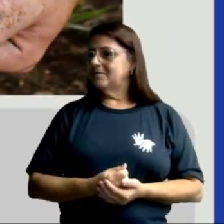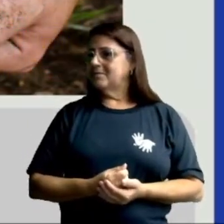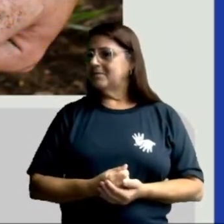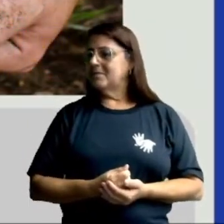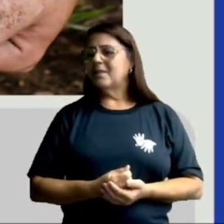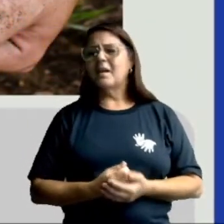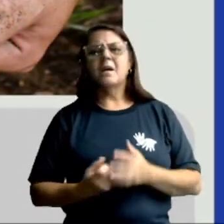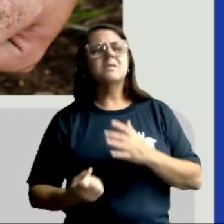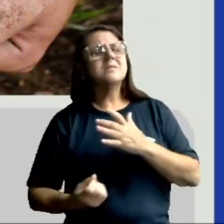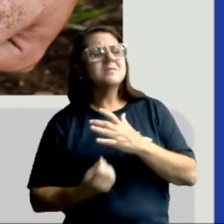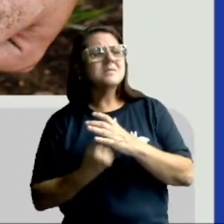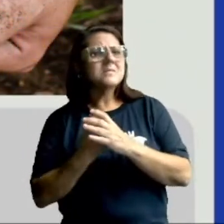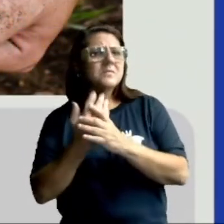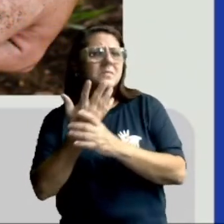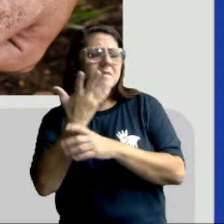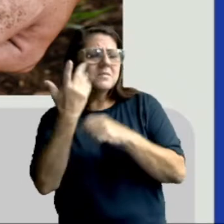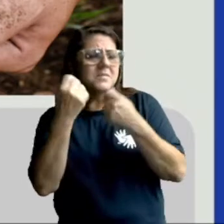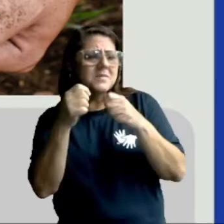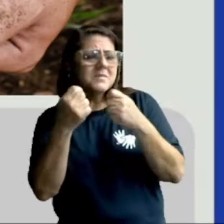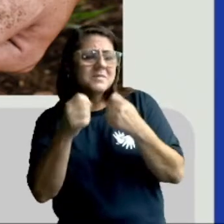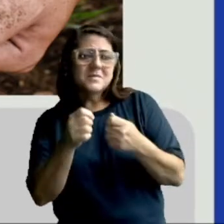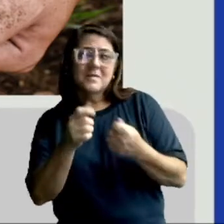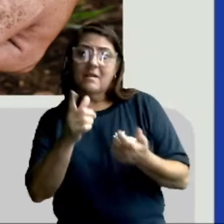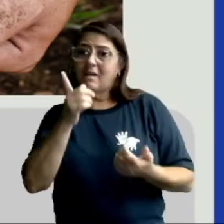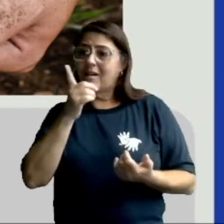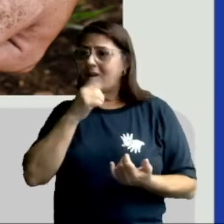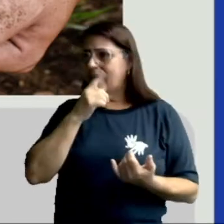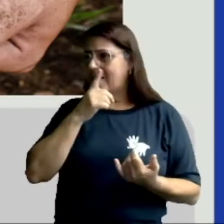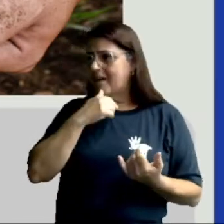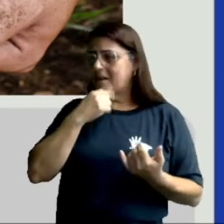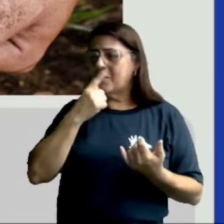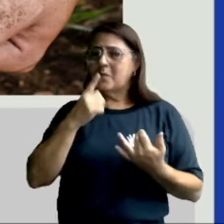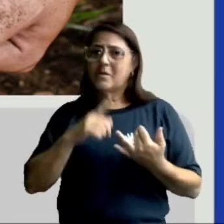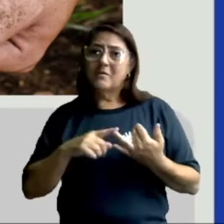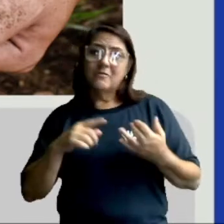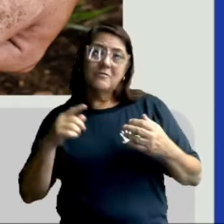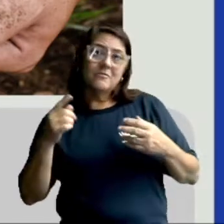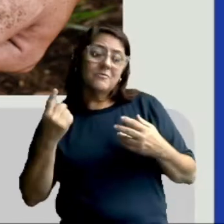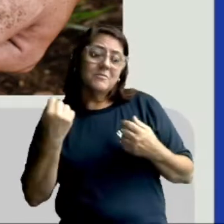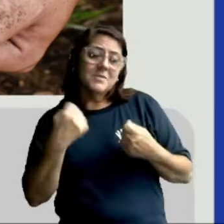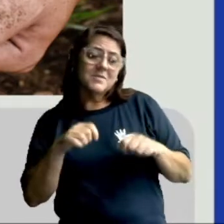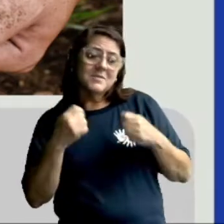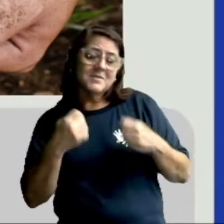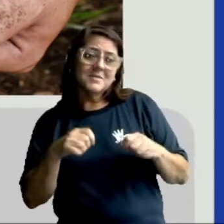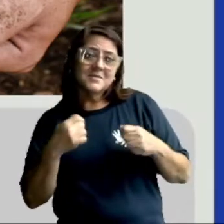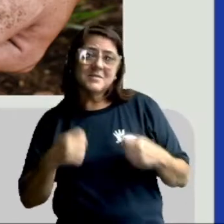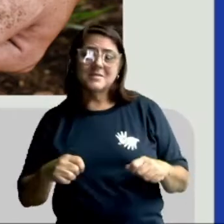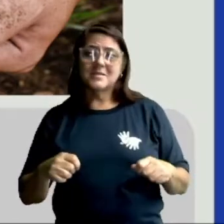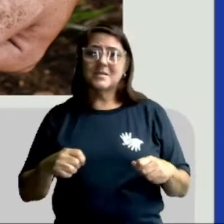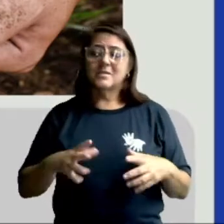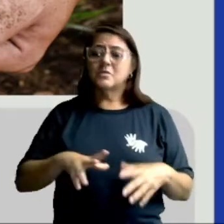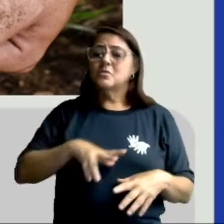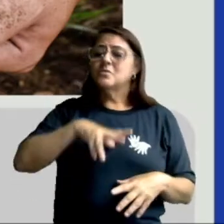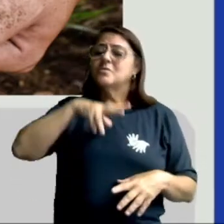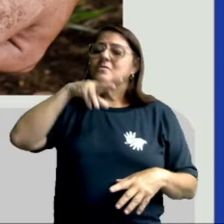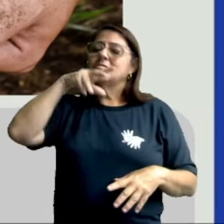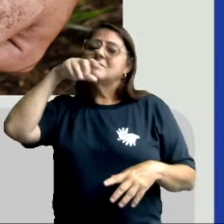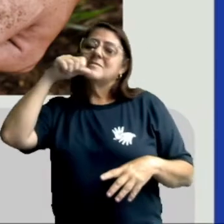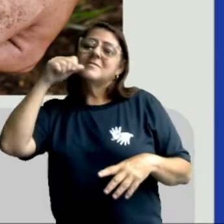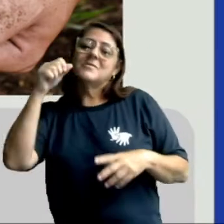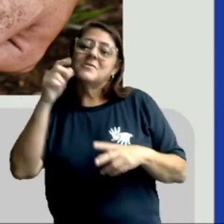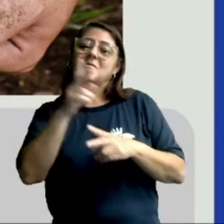As plantas precisam de água, precisam do ar,